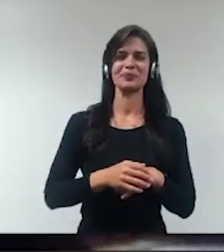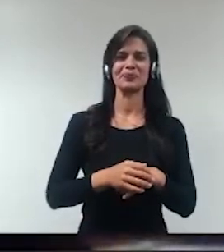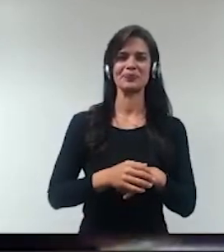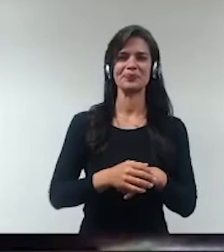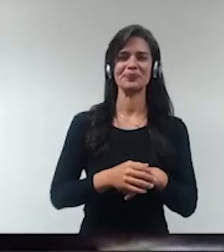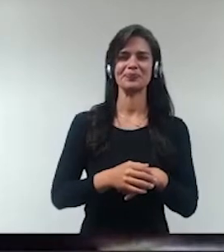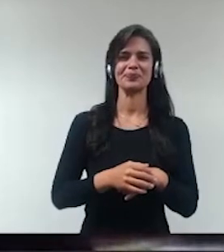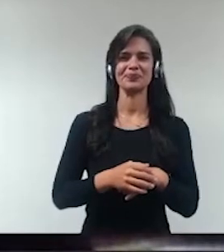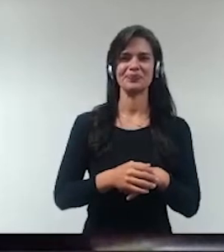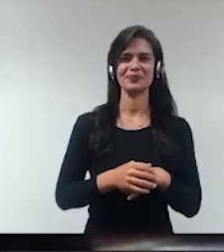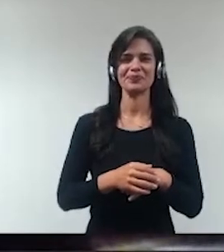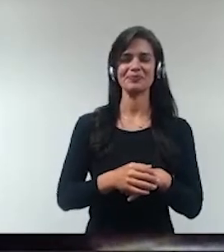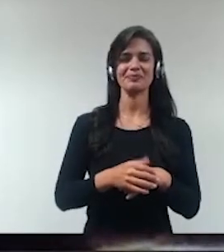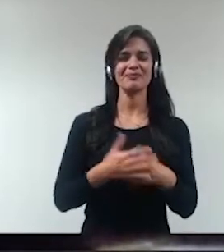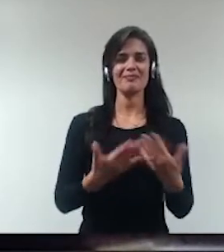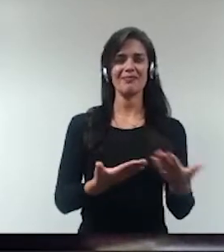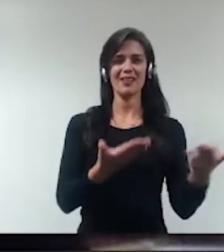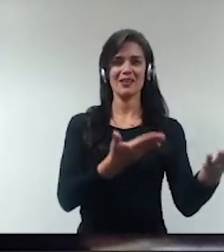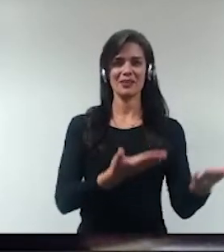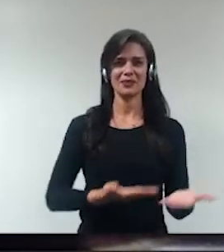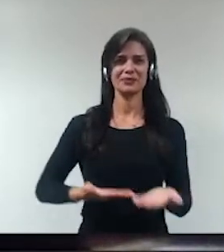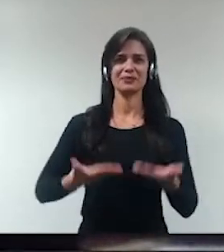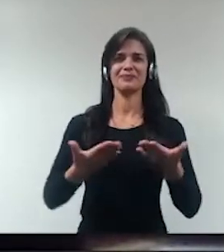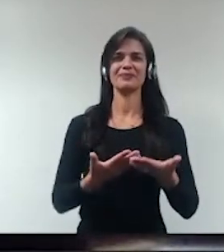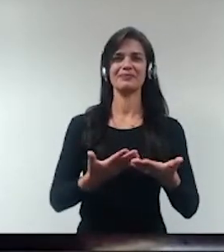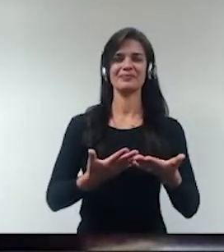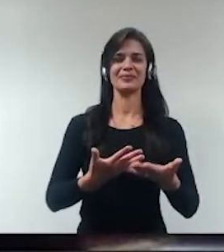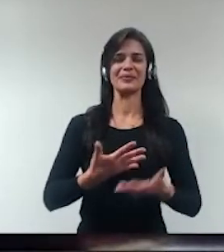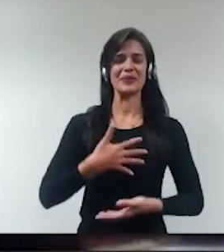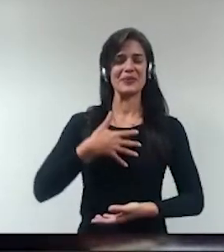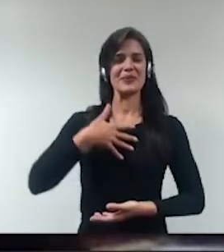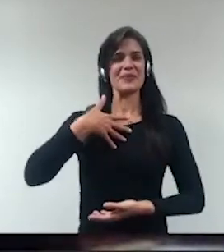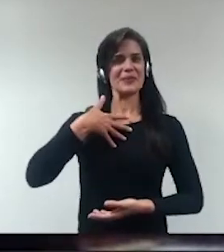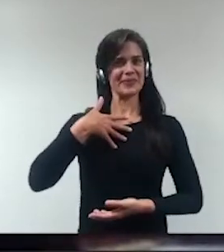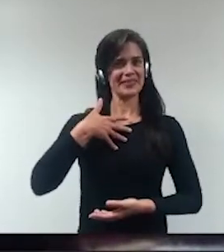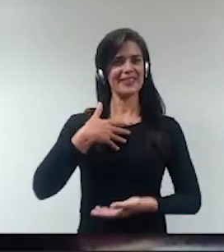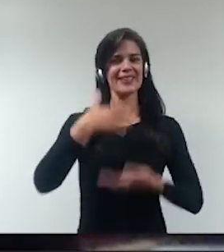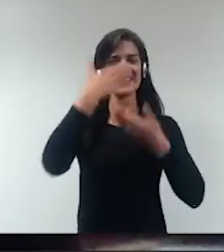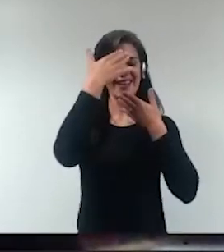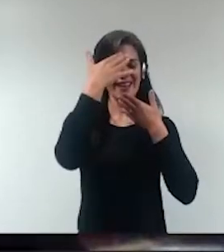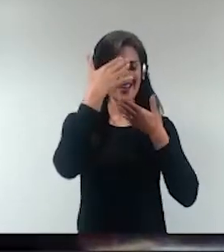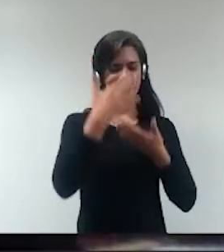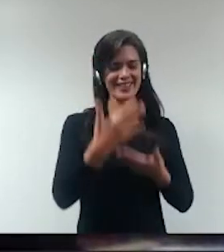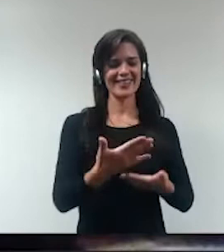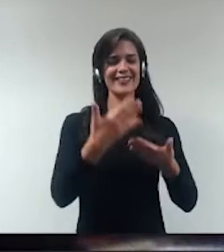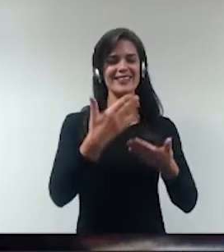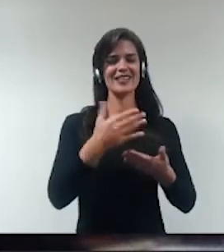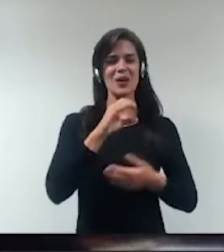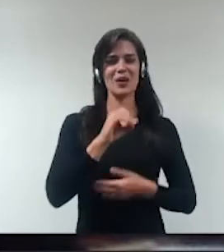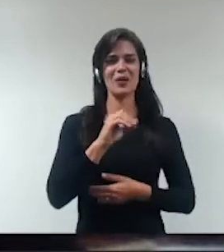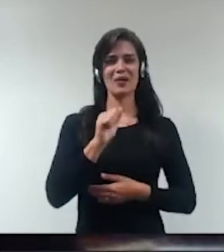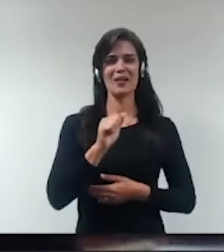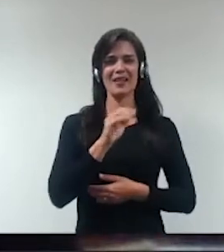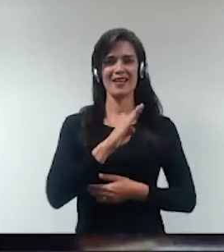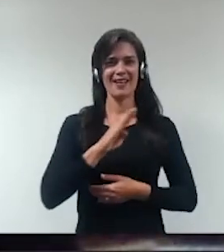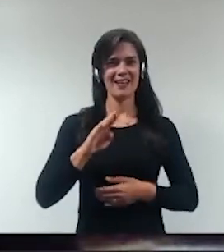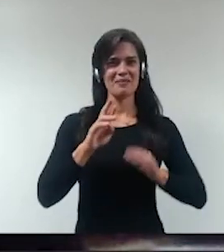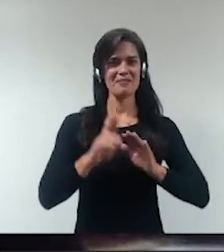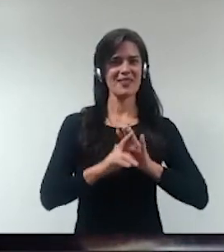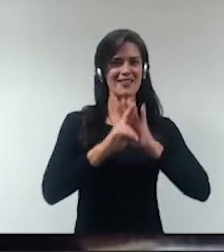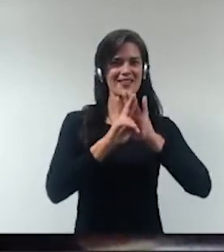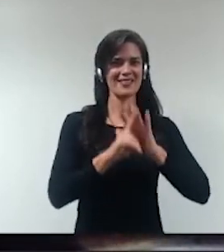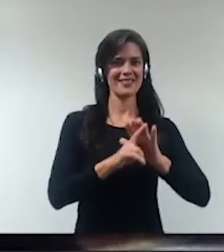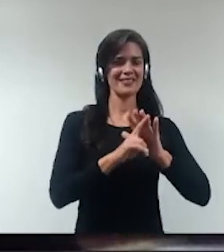não é mesmo? Então, recebo aqui com muita honra e já agradecendo em nome da Ordem dos Advogados do Brasil